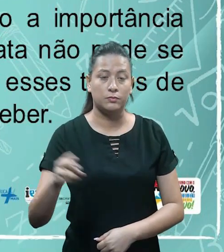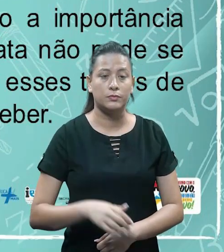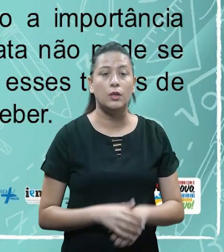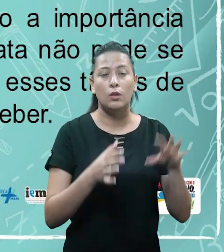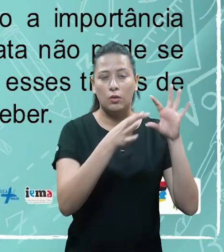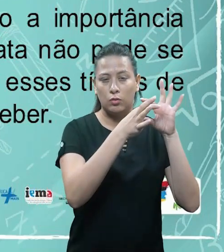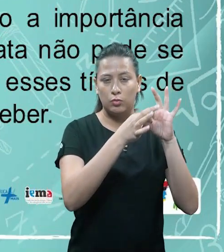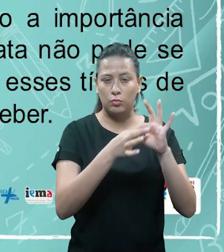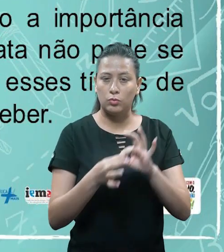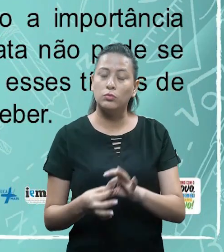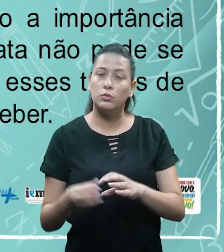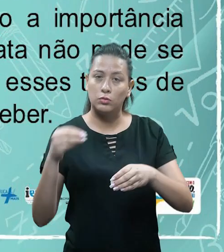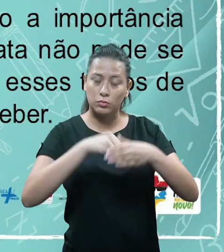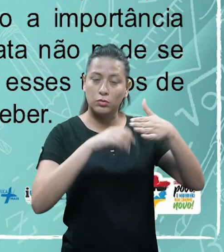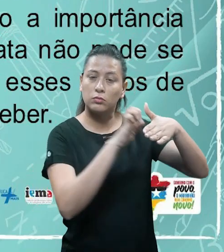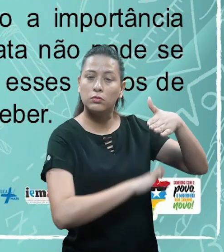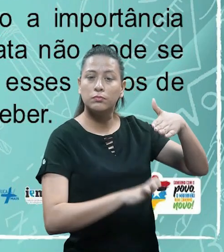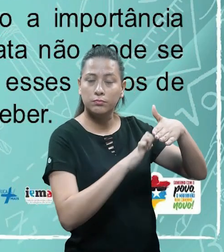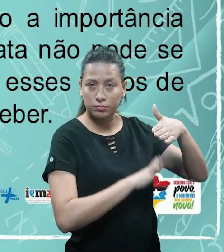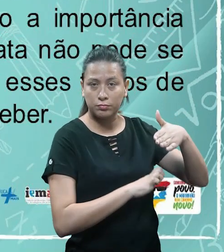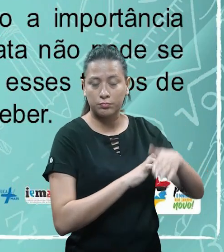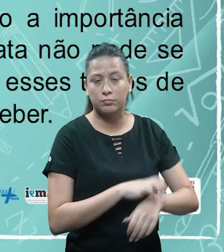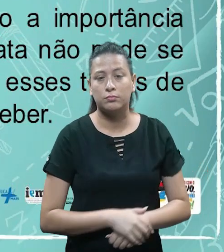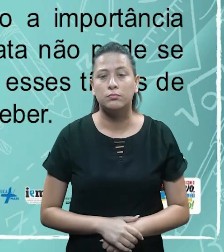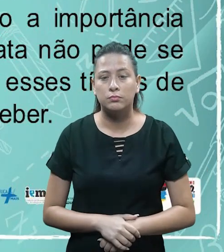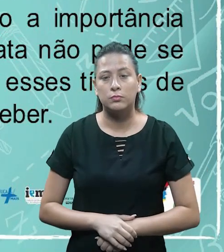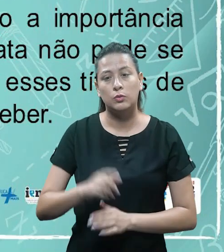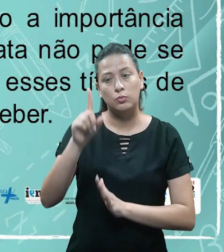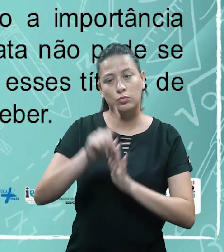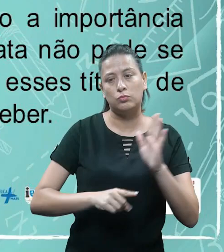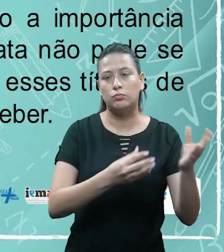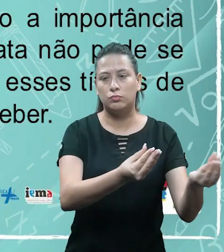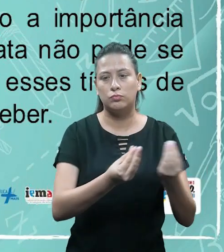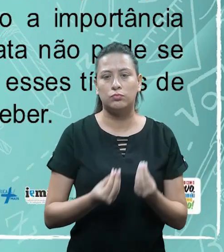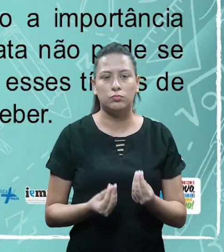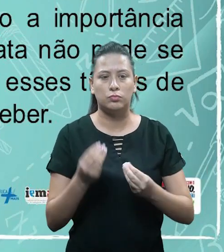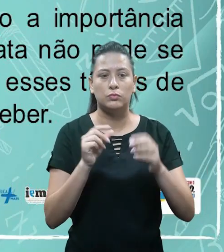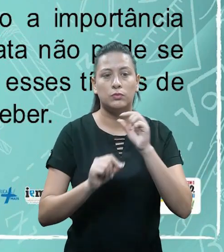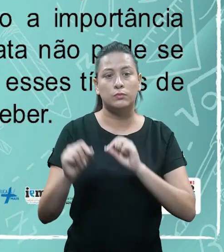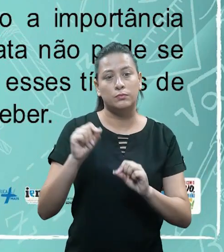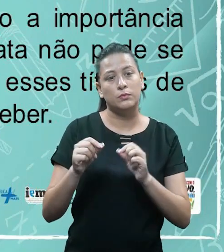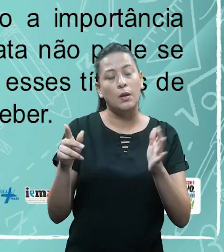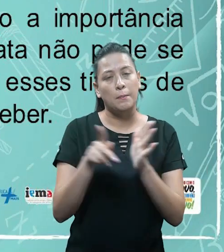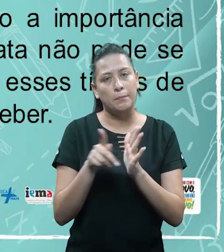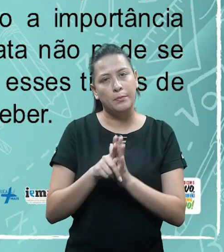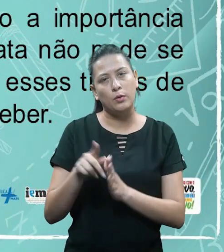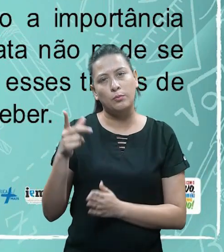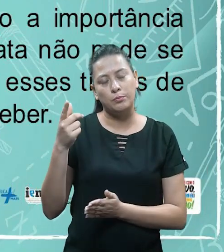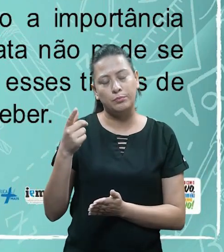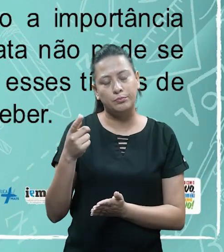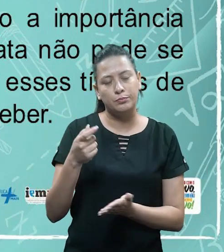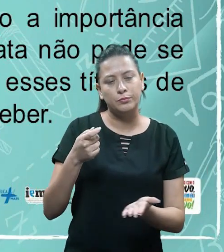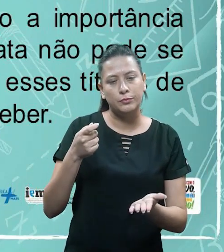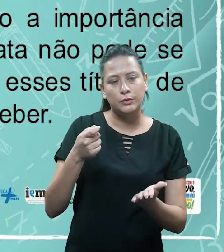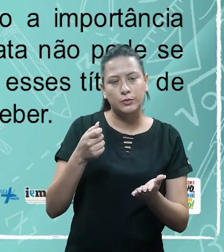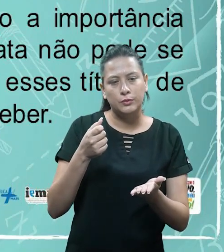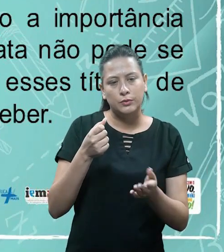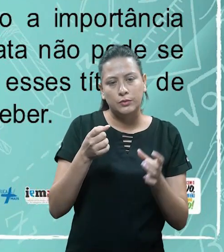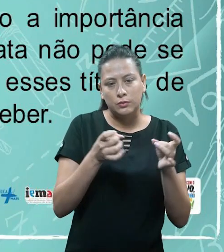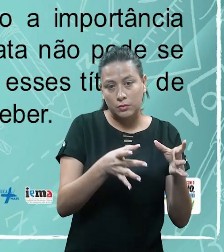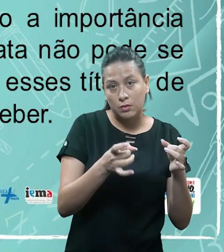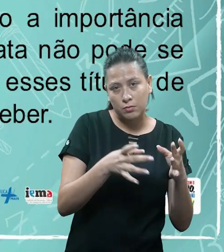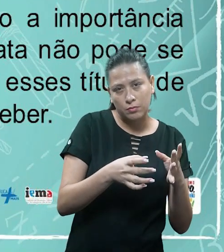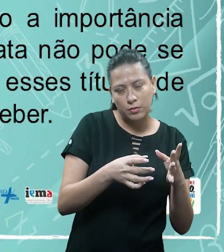Dando continuidade, ó, no contexto corporativo, o direito a receber mais comum vem das vendas a prazo.